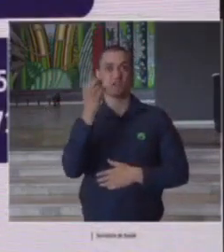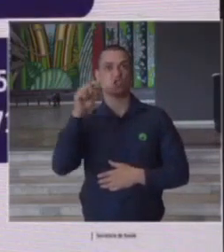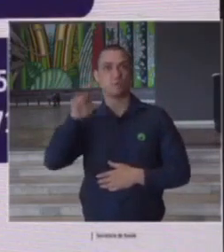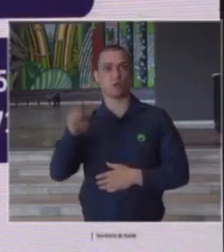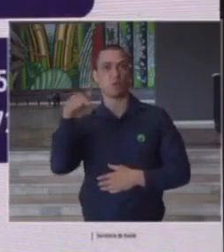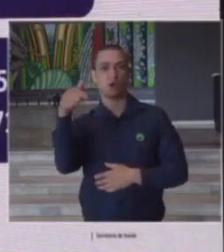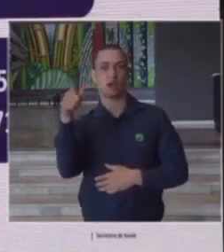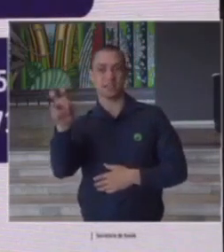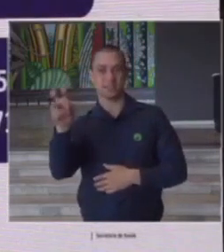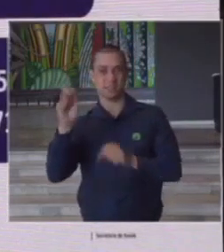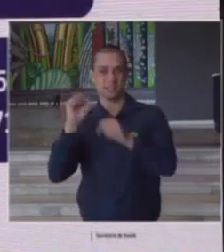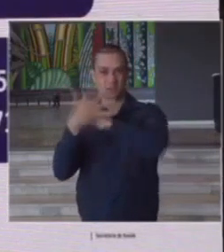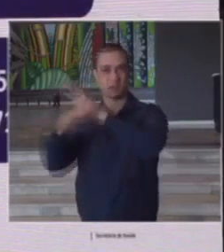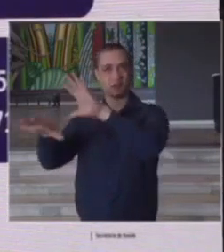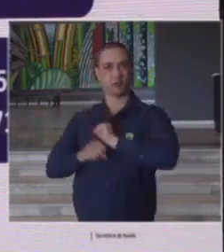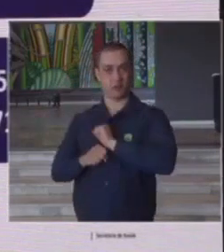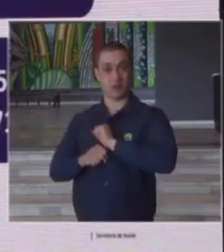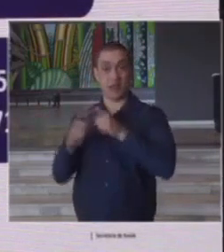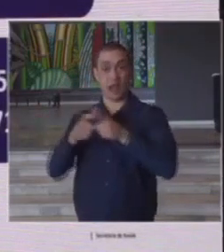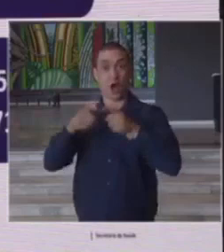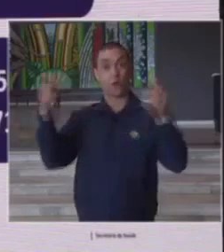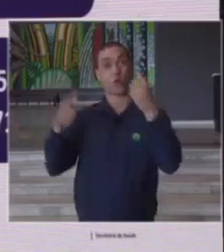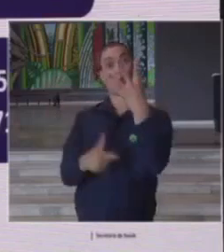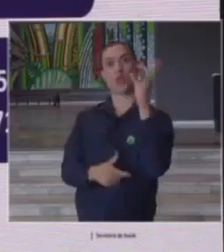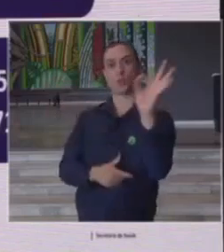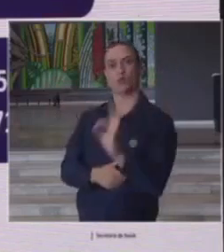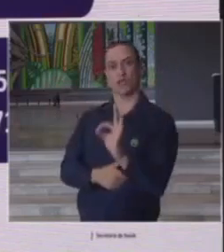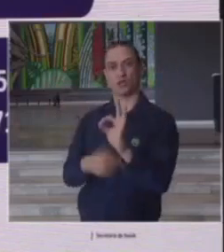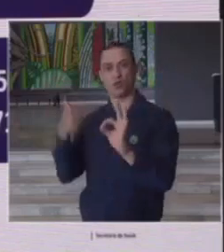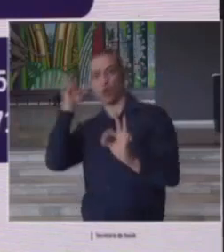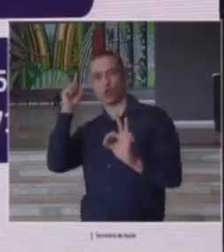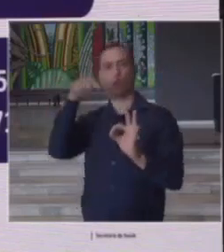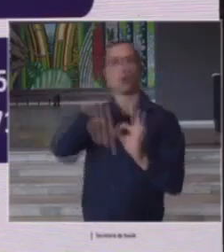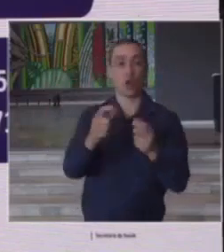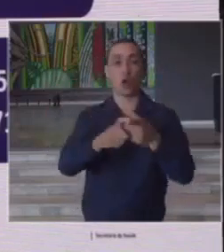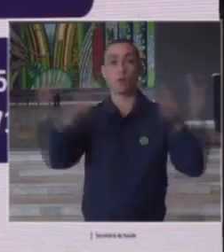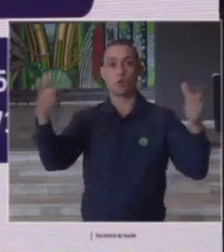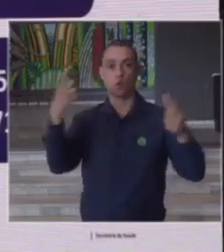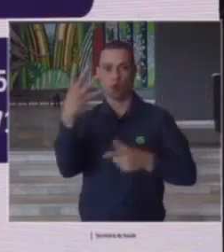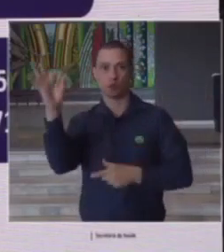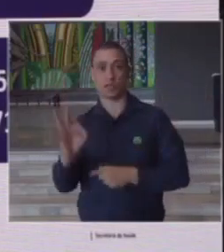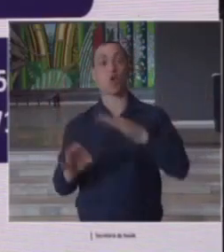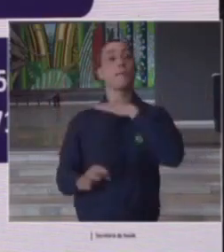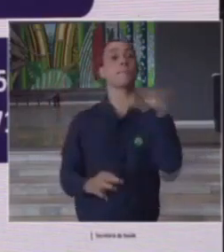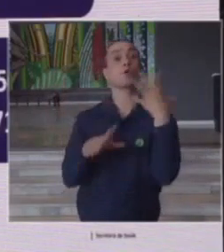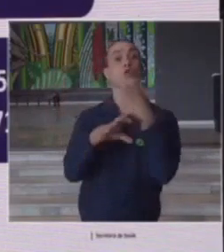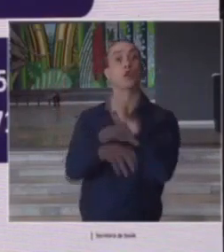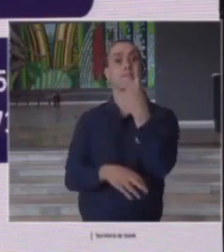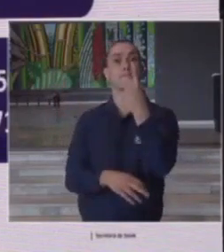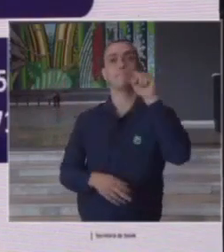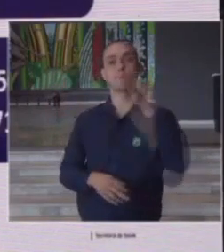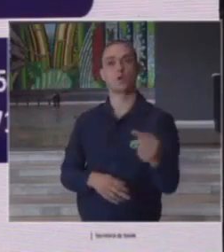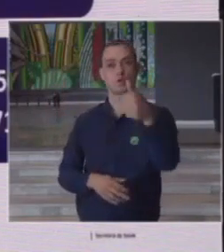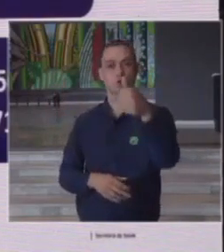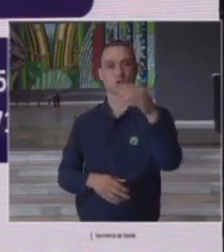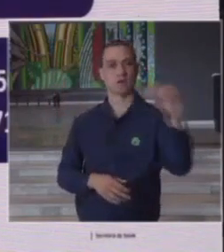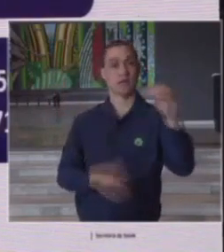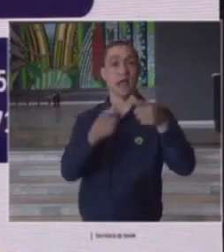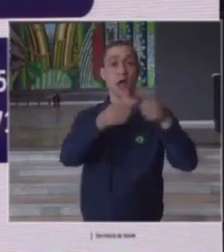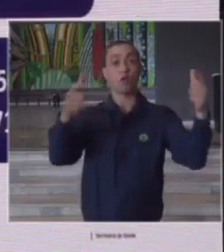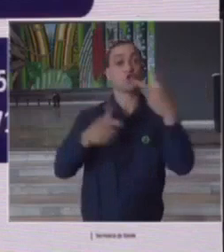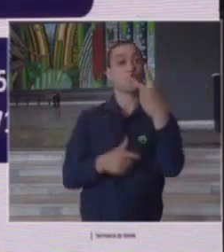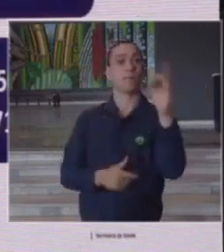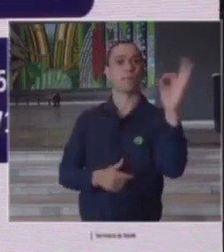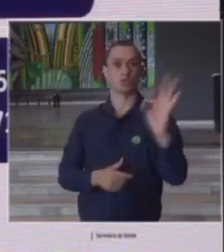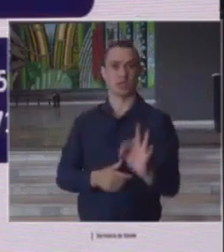casos que deu um aumento de 4% número de casos e óbitos 1.700 um aumento de 2%